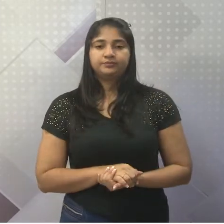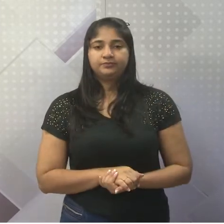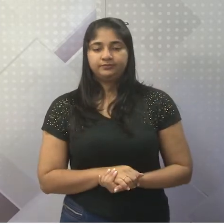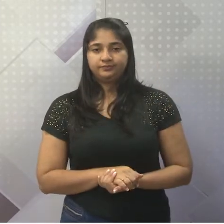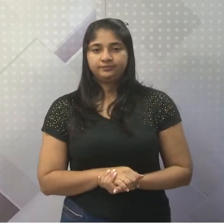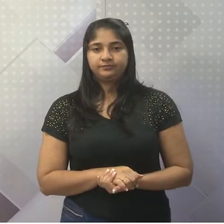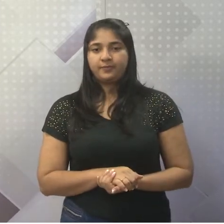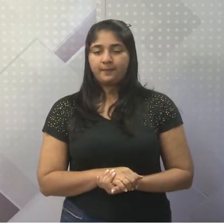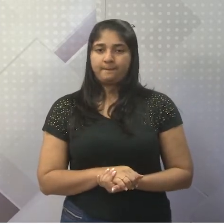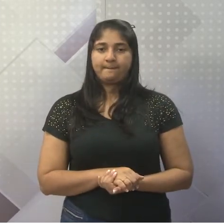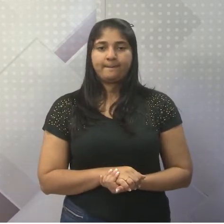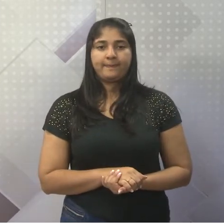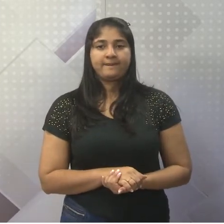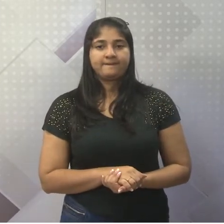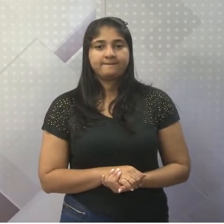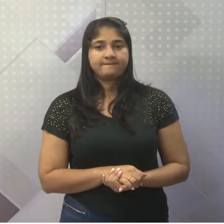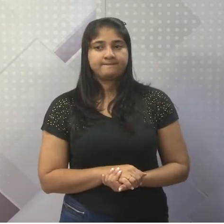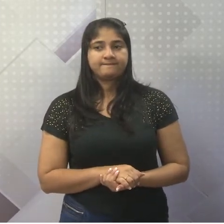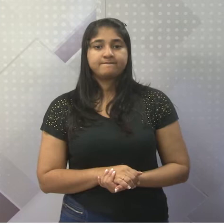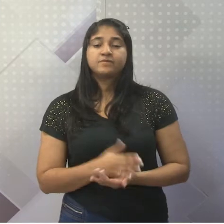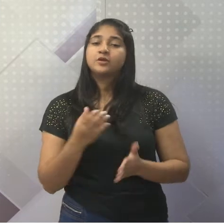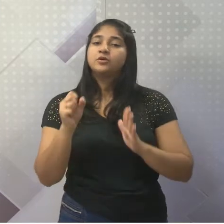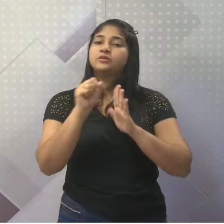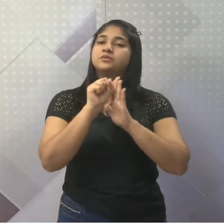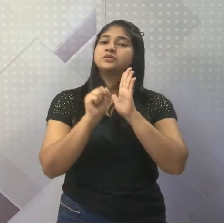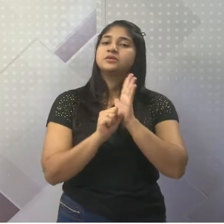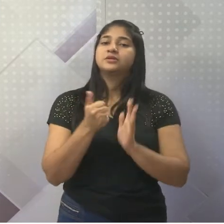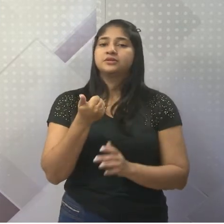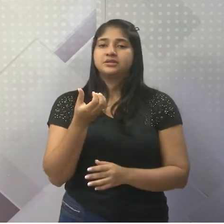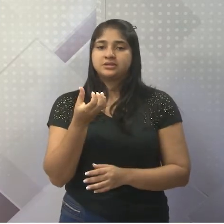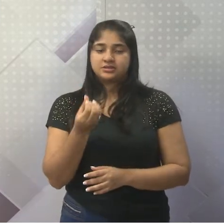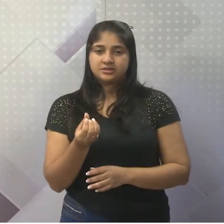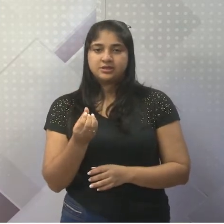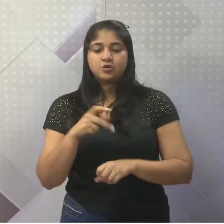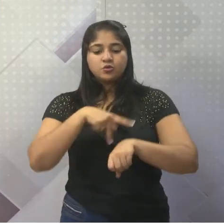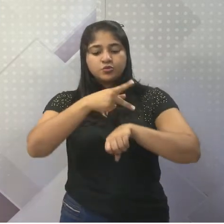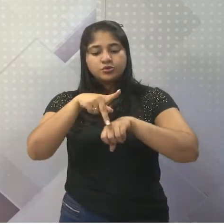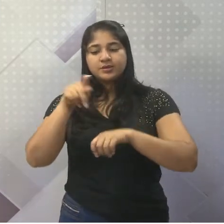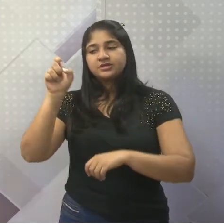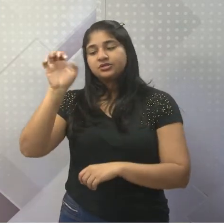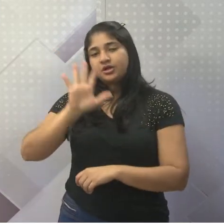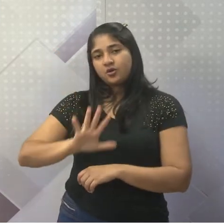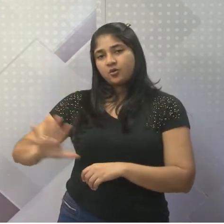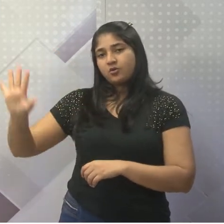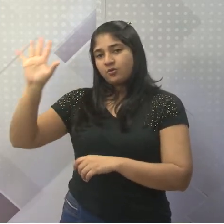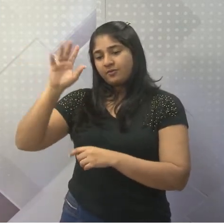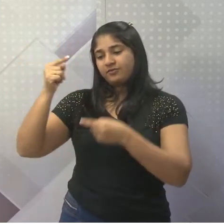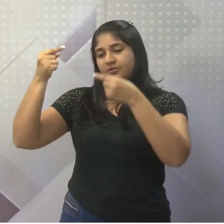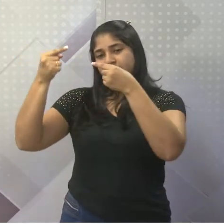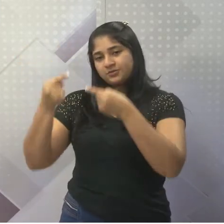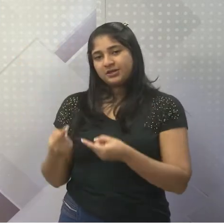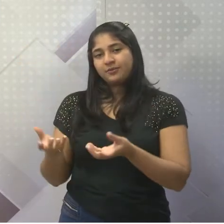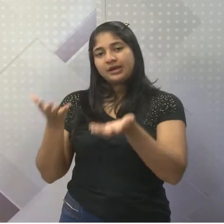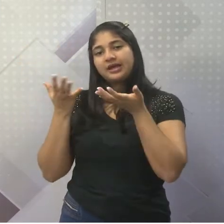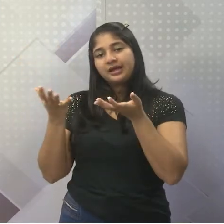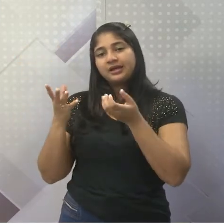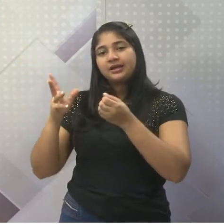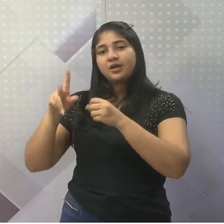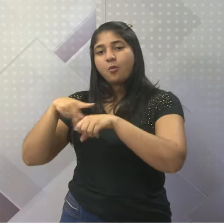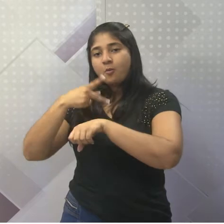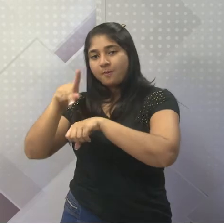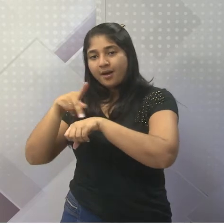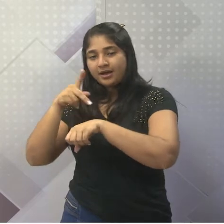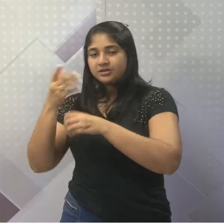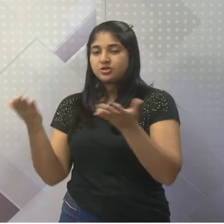Aqui nós temos que no século XVI, países europeus disputavam a região da Índia. A região que